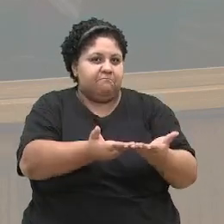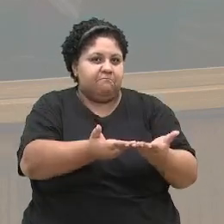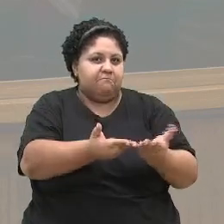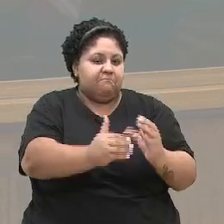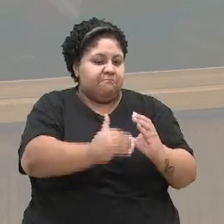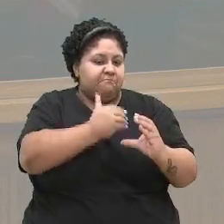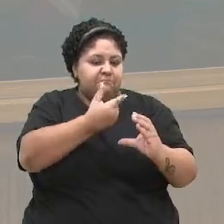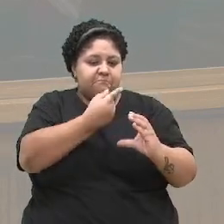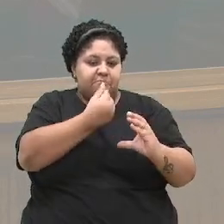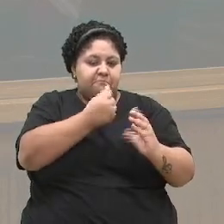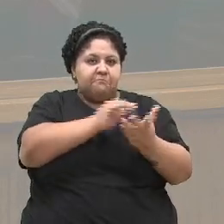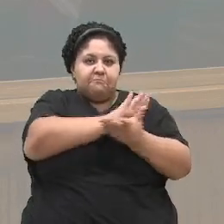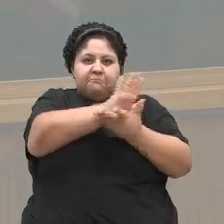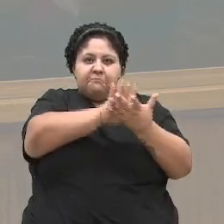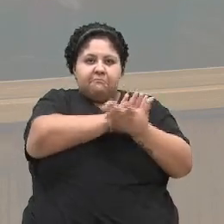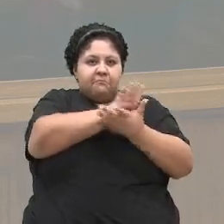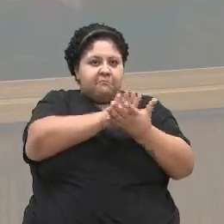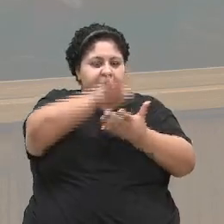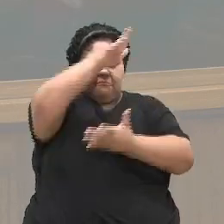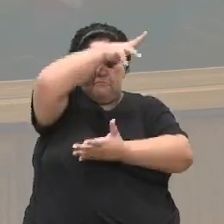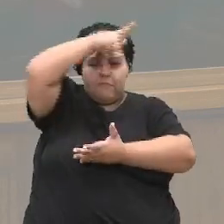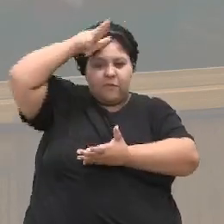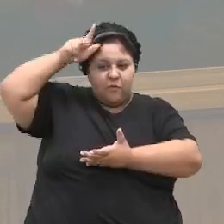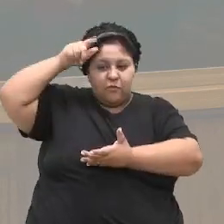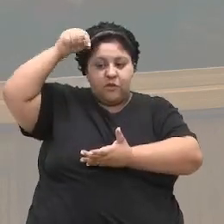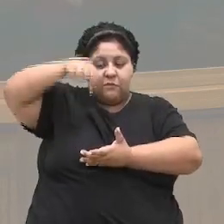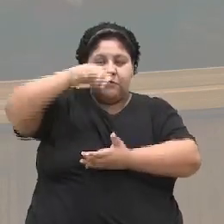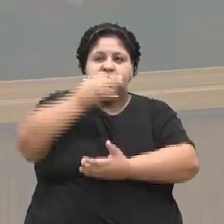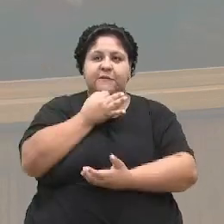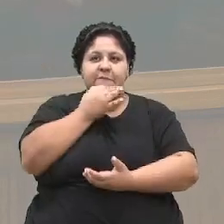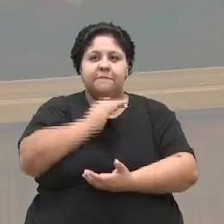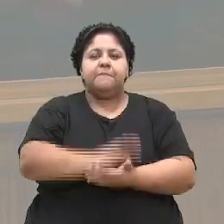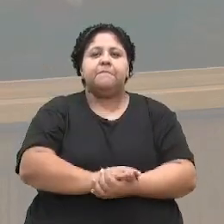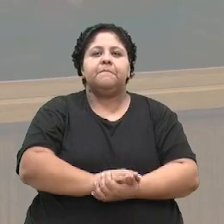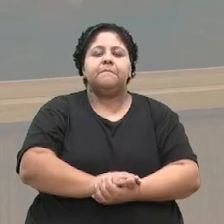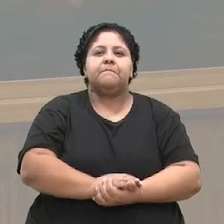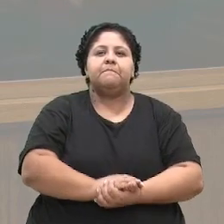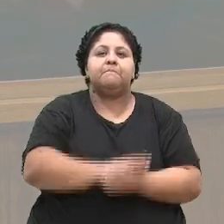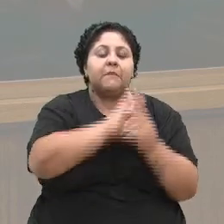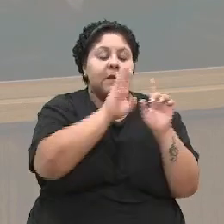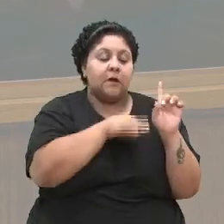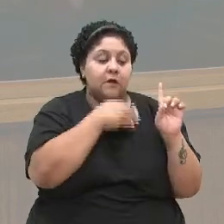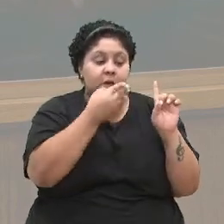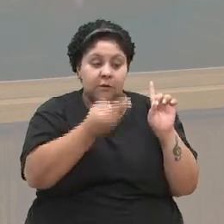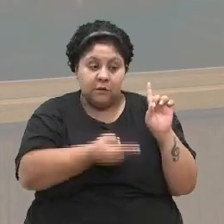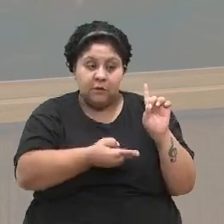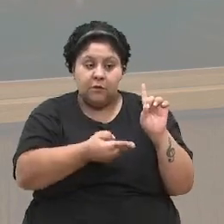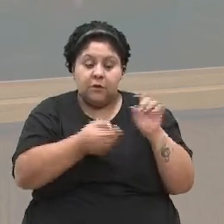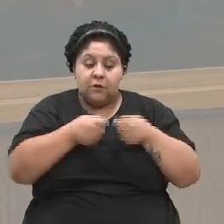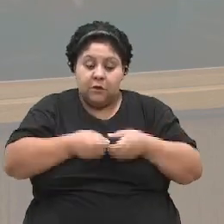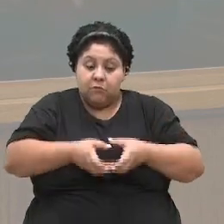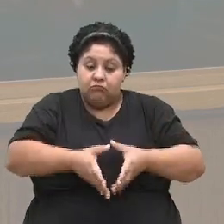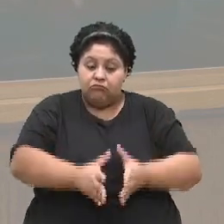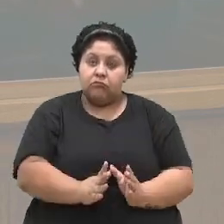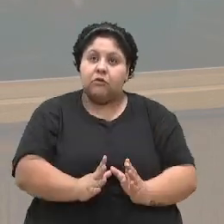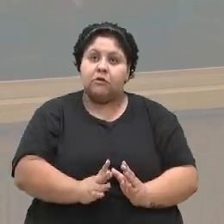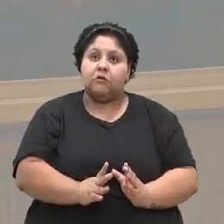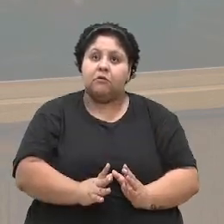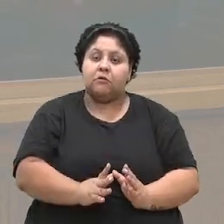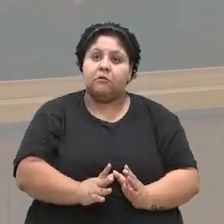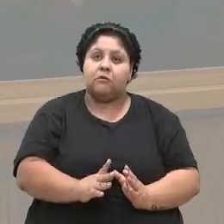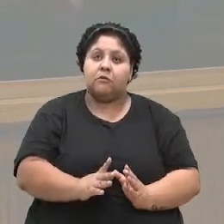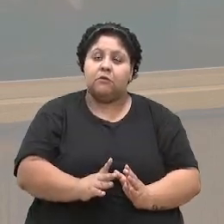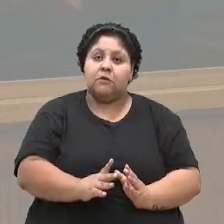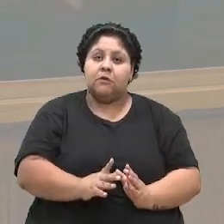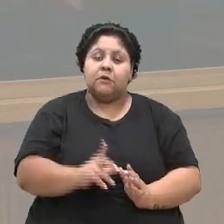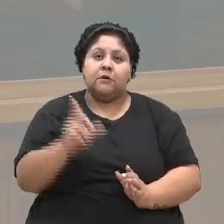financeira, para o município de Caxias do Sul. O Samuel Sodré, que é natural, de governador